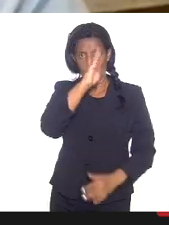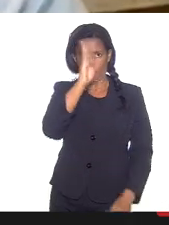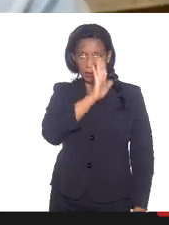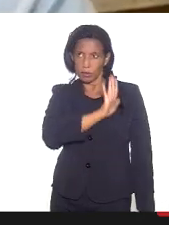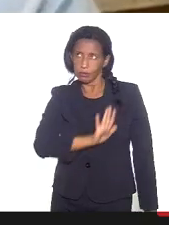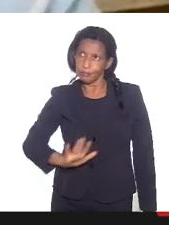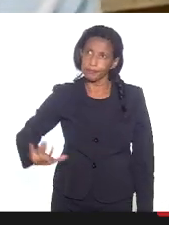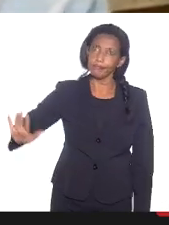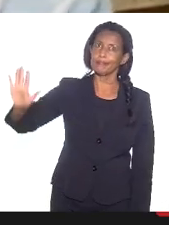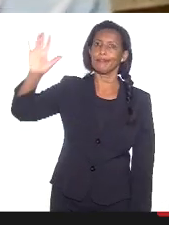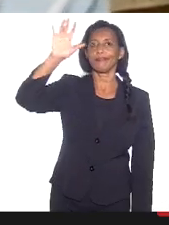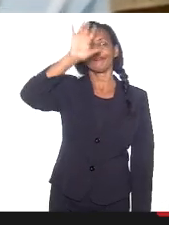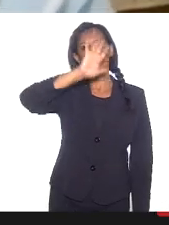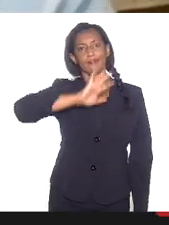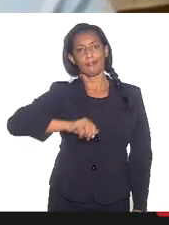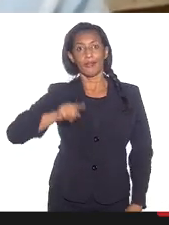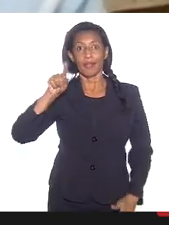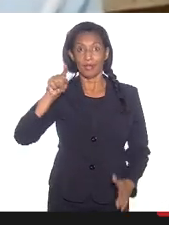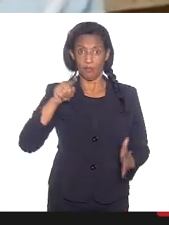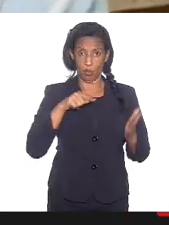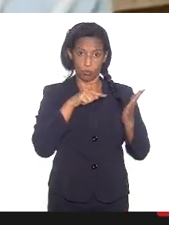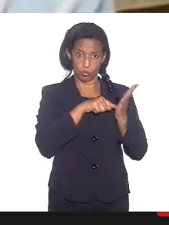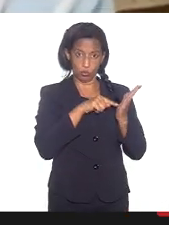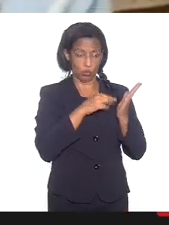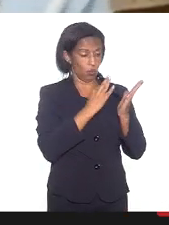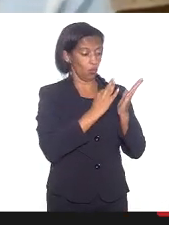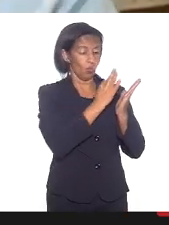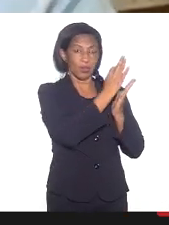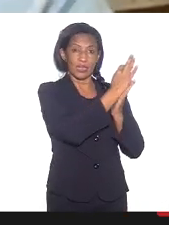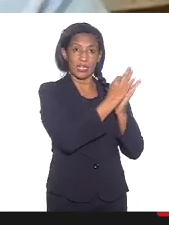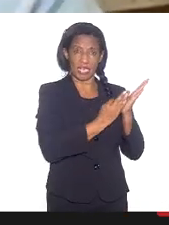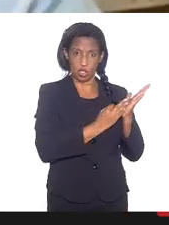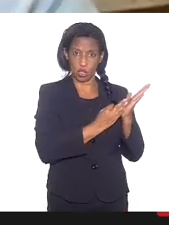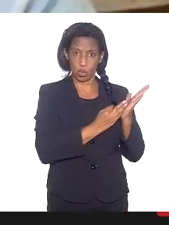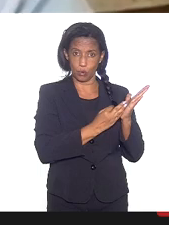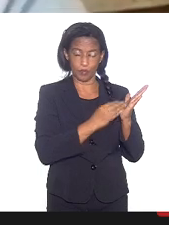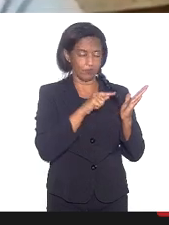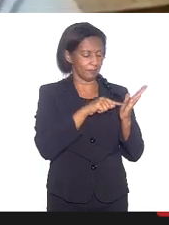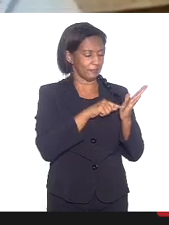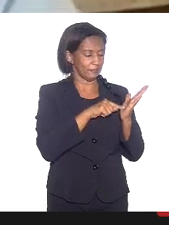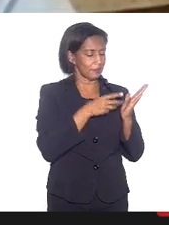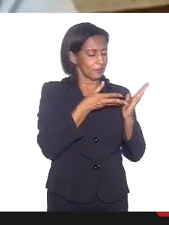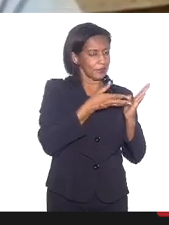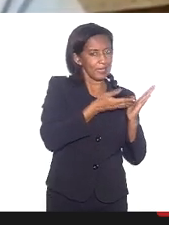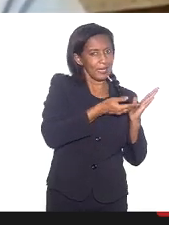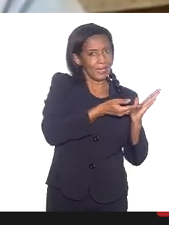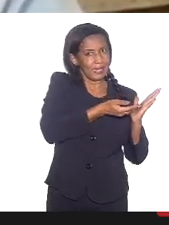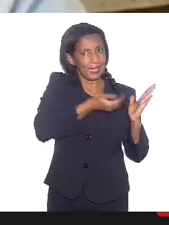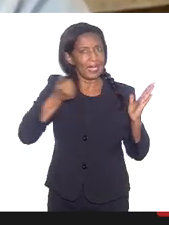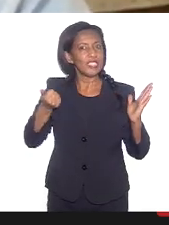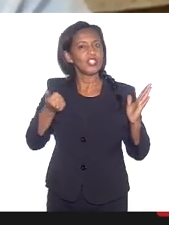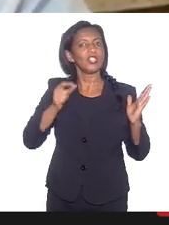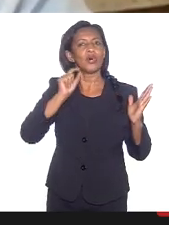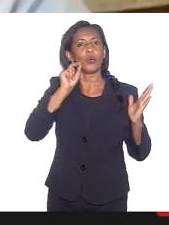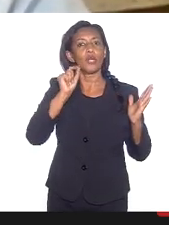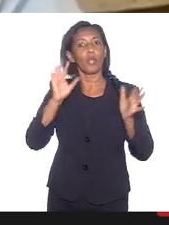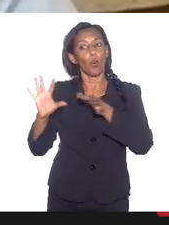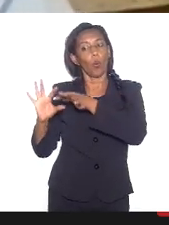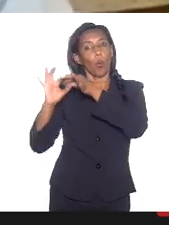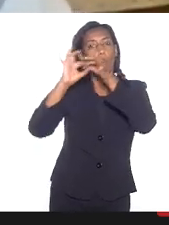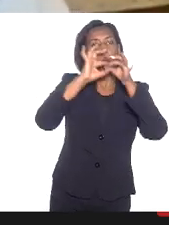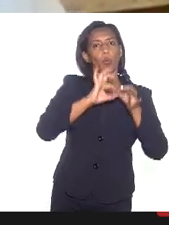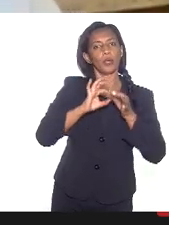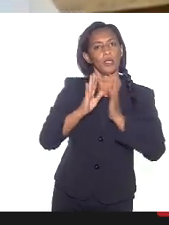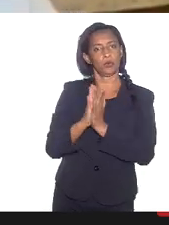que vão lá no texto e retiram o texto fora do contexto bíblico. Então, dentro do